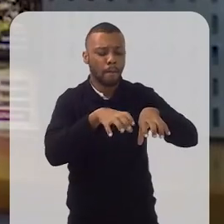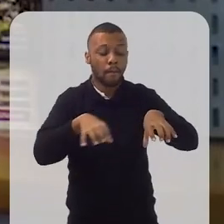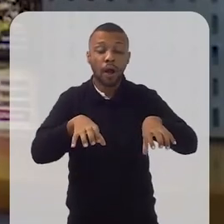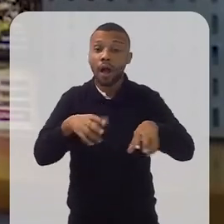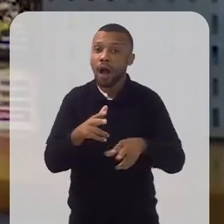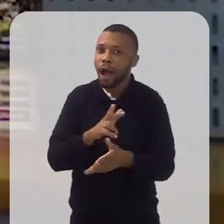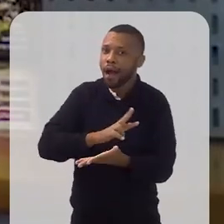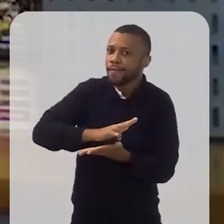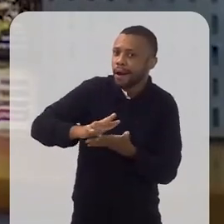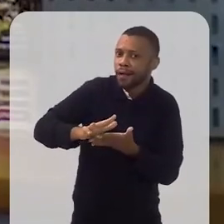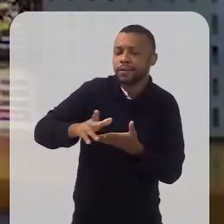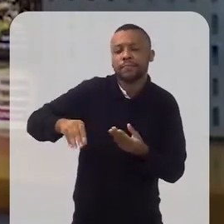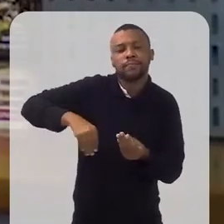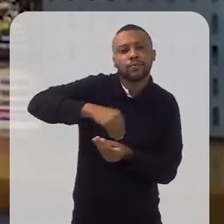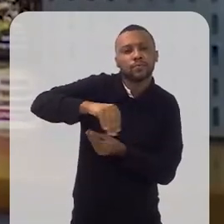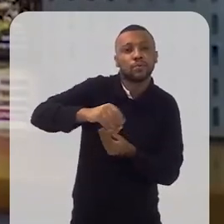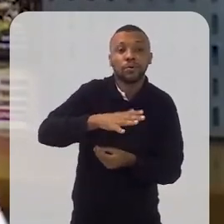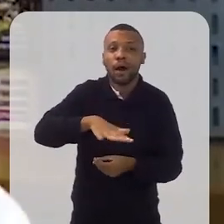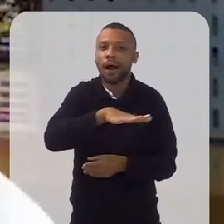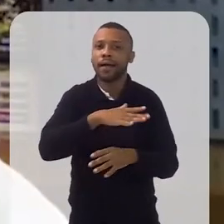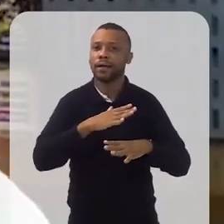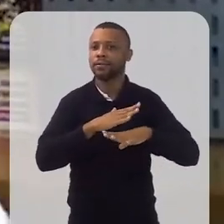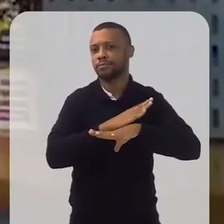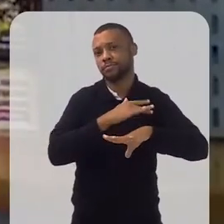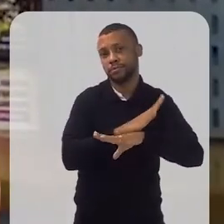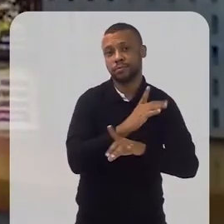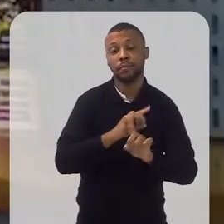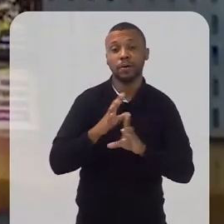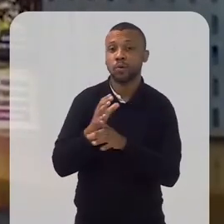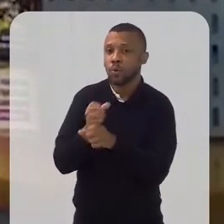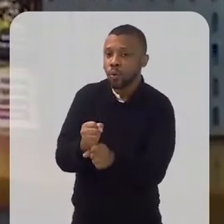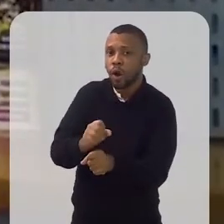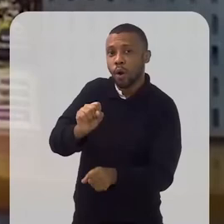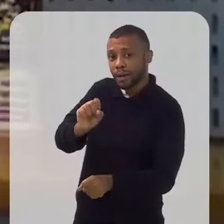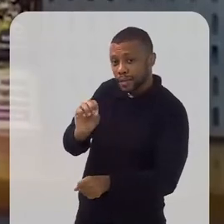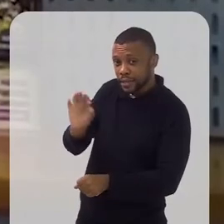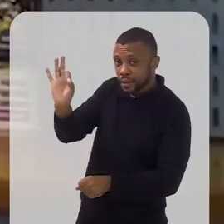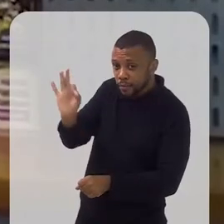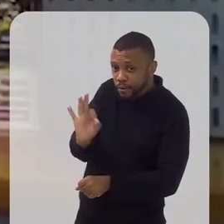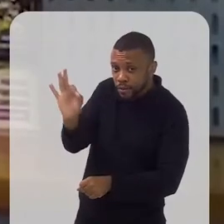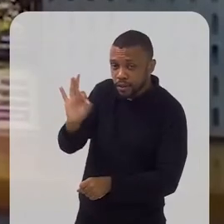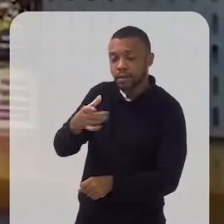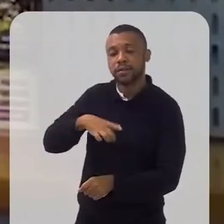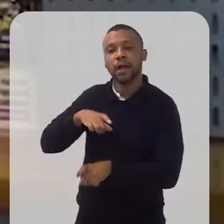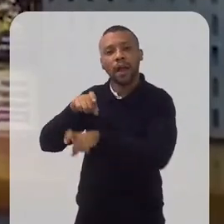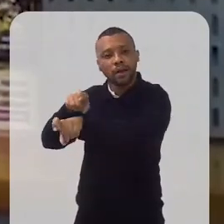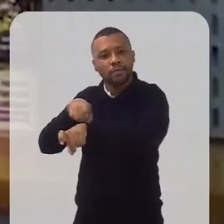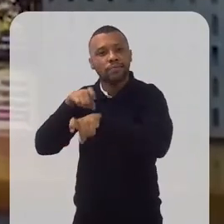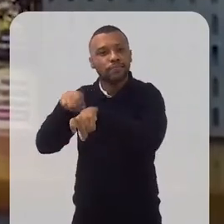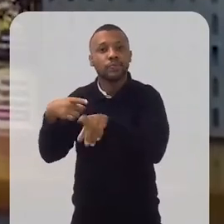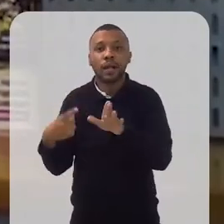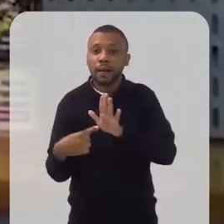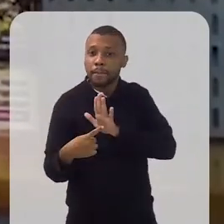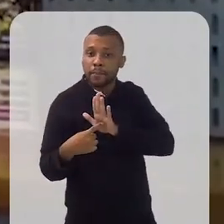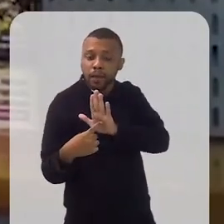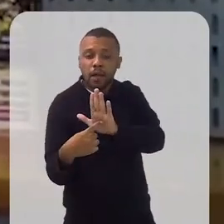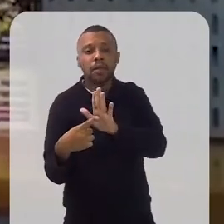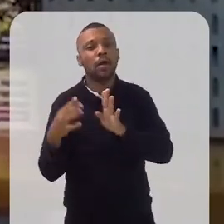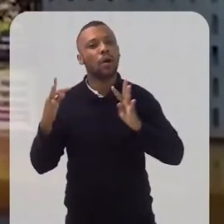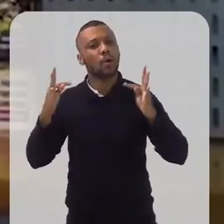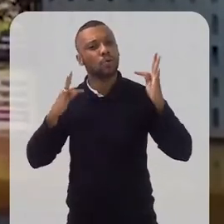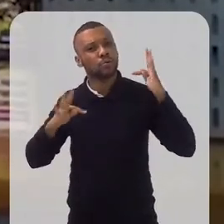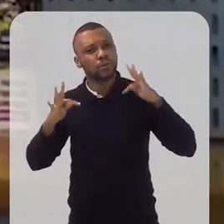que algumas se misturam com áreas urbanas, mas 90% ainda, 80% ainda estão na área rural e apresentam um turismo